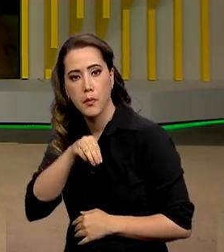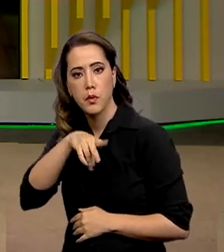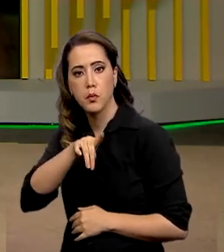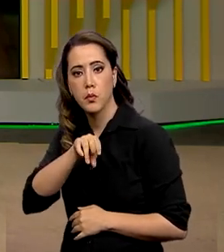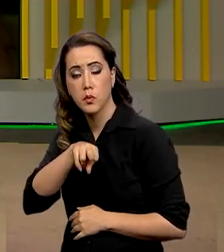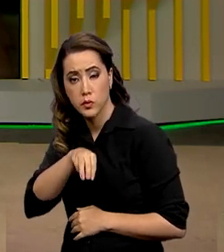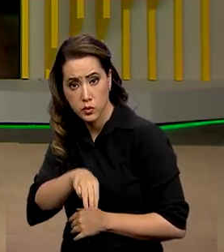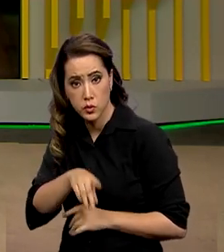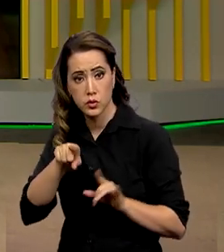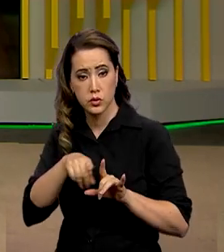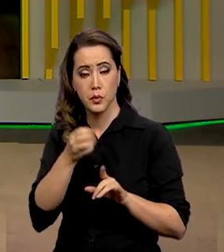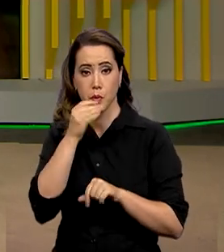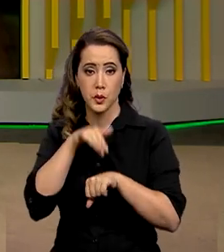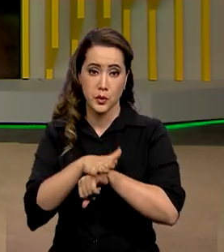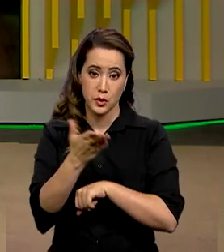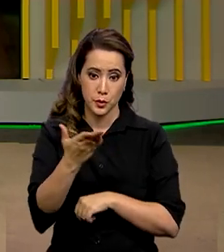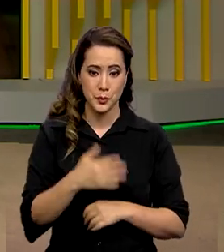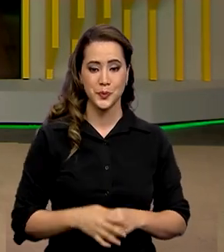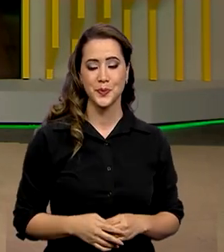Boa noite, Pablo.